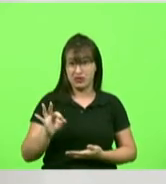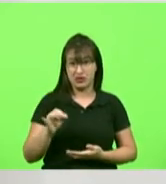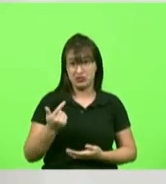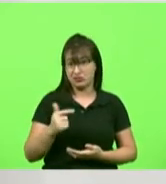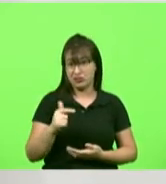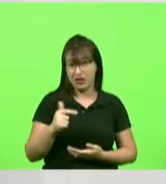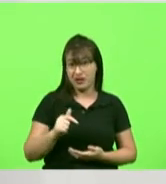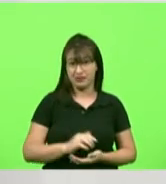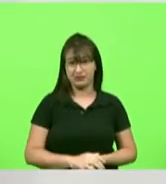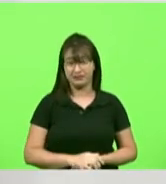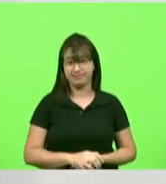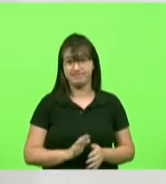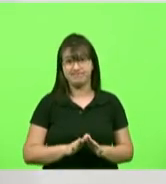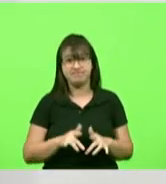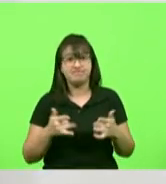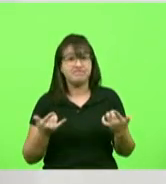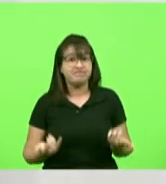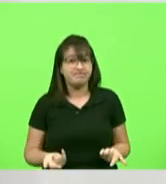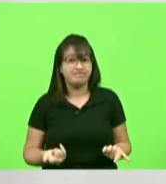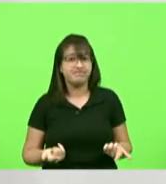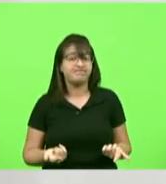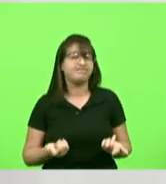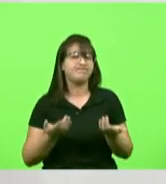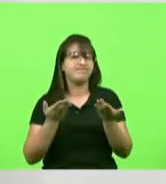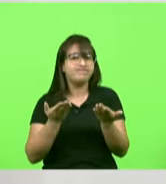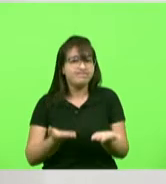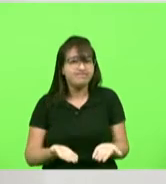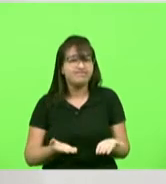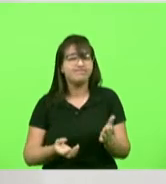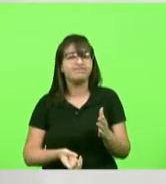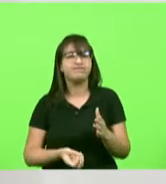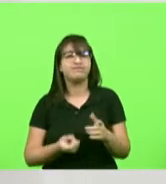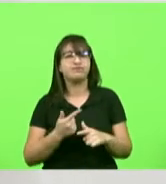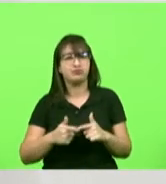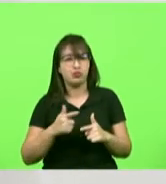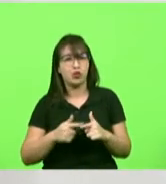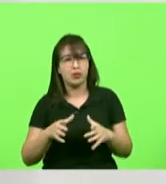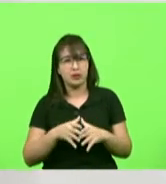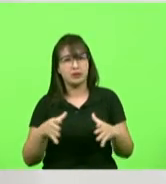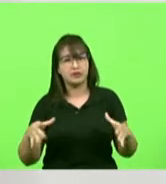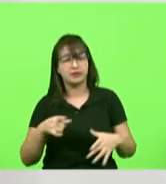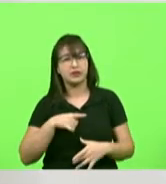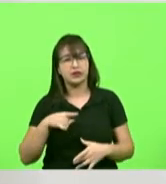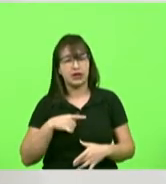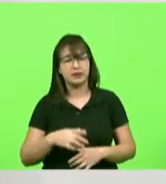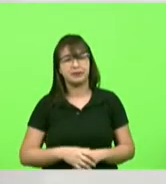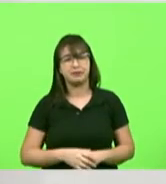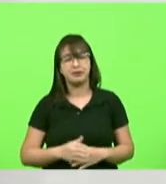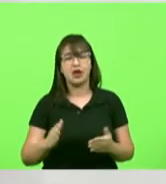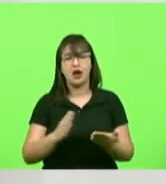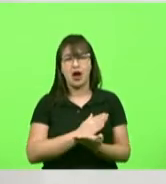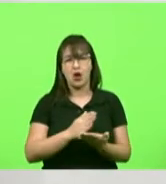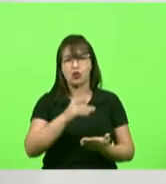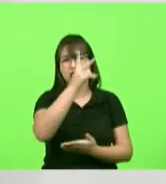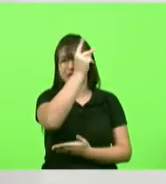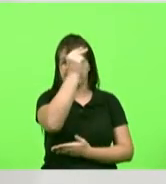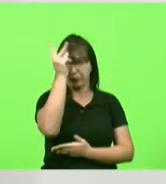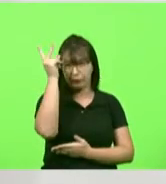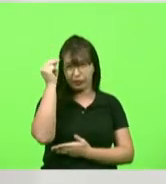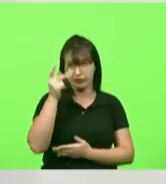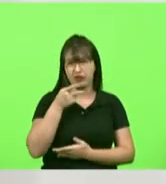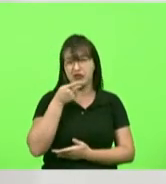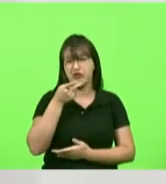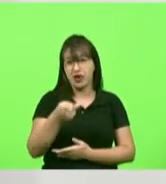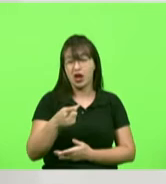então isso está gerando uma crise muito grande porque muitos prefeitos falaram olha eu tenho equipamento eu tenho hospital e não tenho